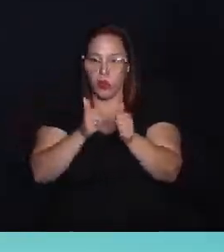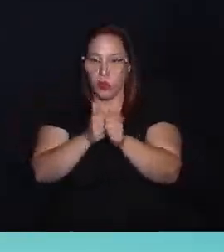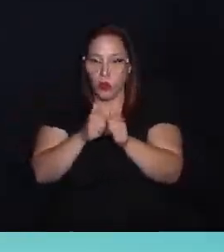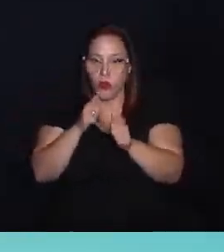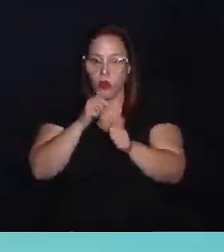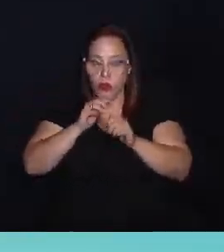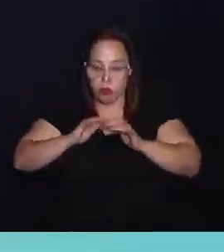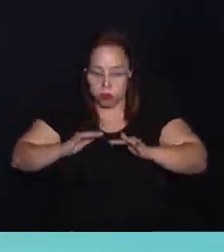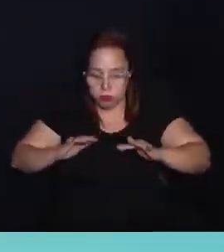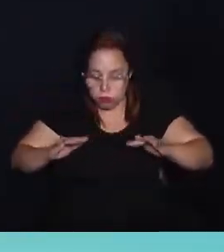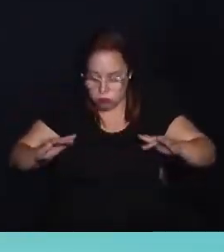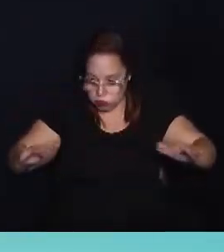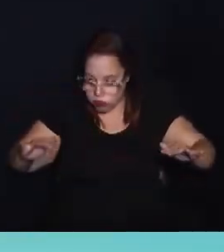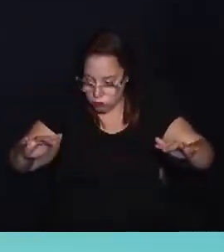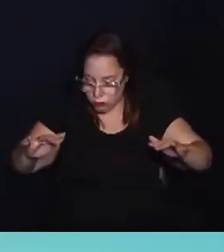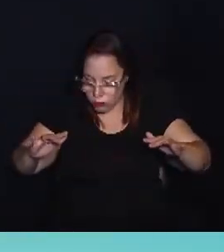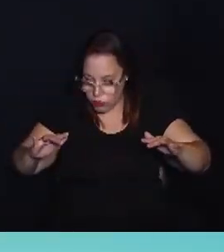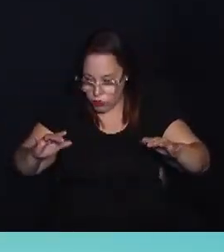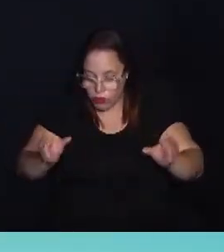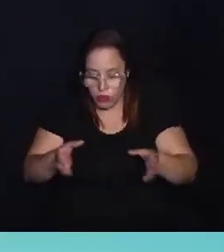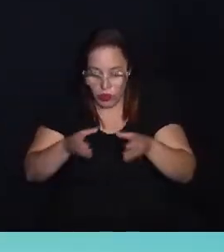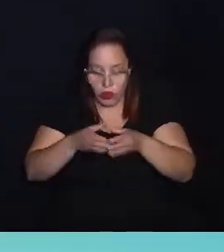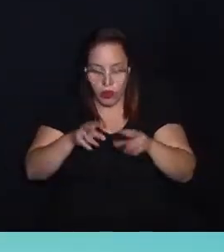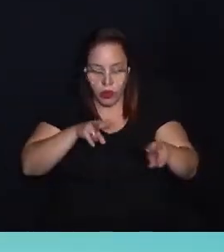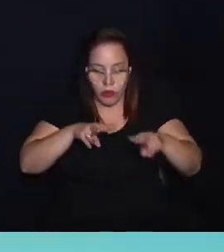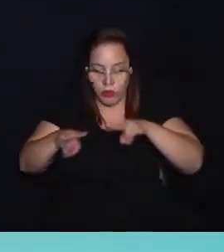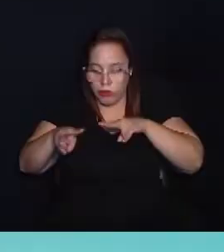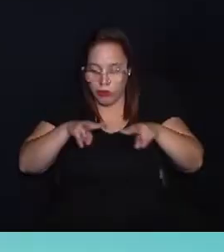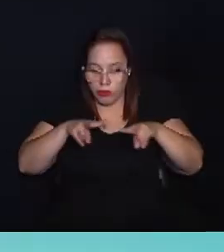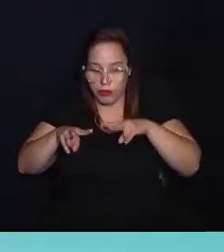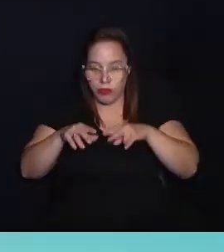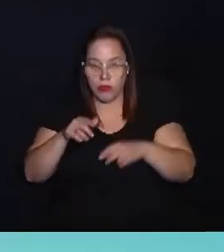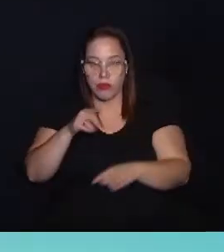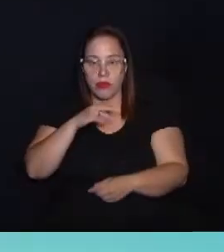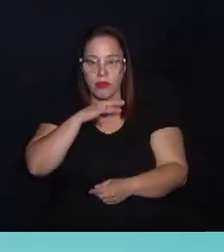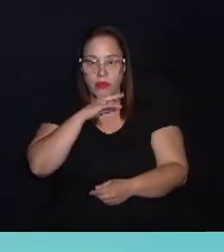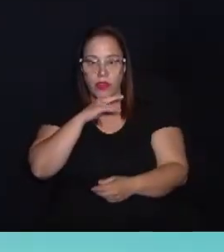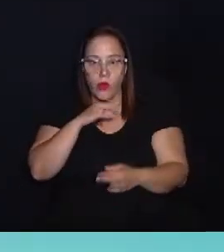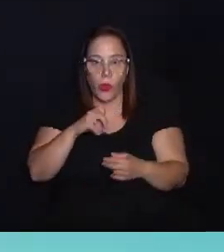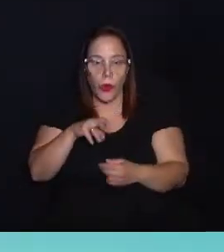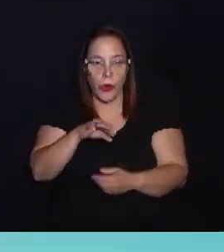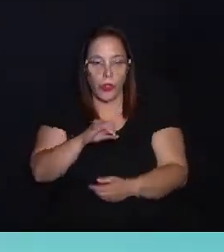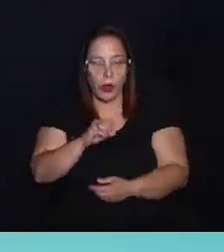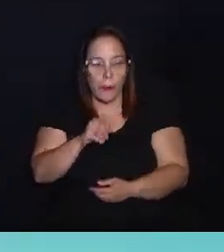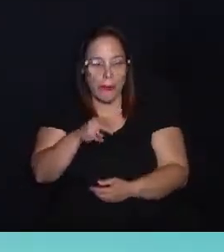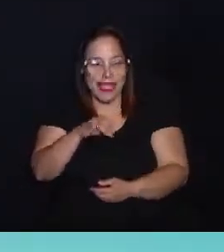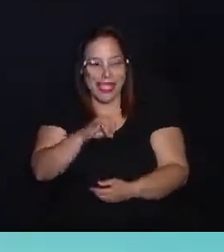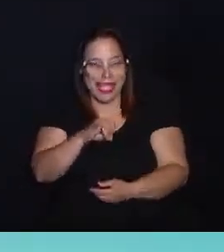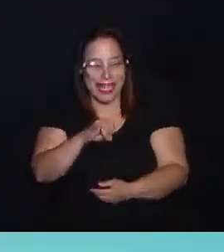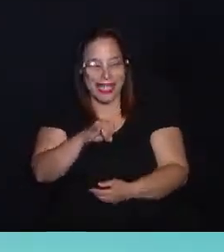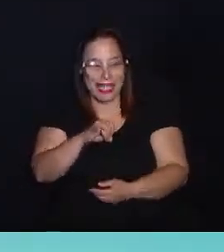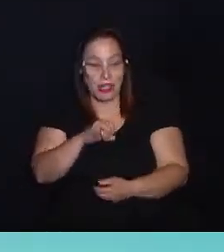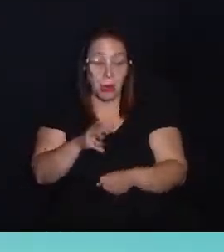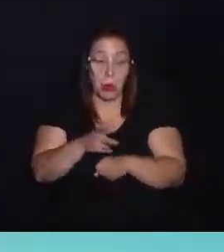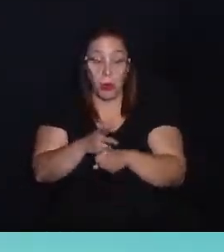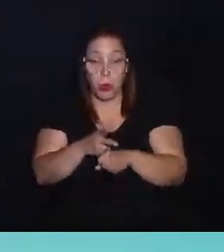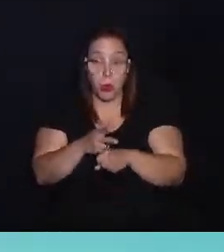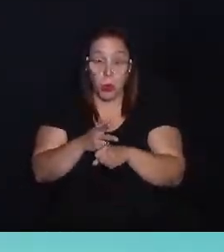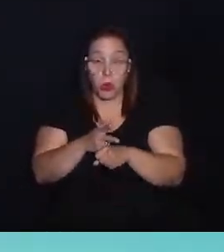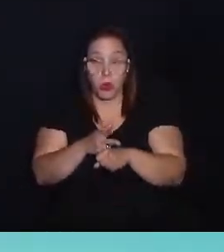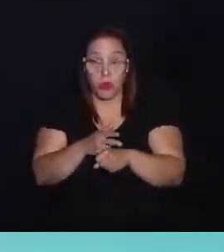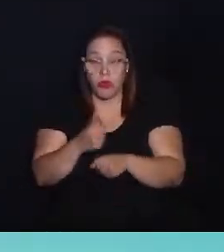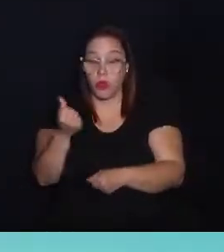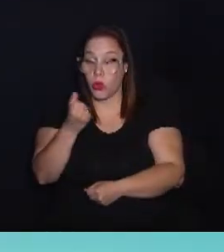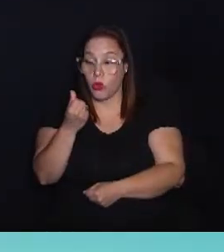portanto, vivem próximos ao mar aberto. Segundo a equipe de observação, os animais são orcas de big. O